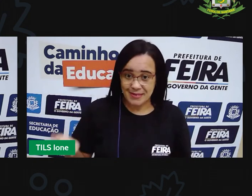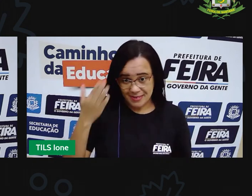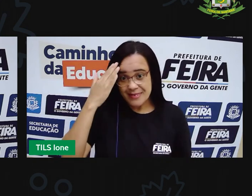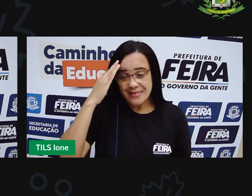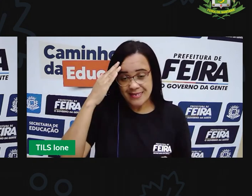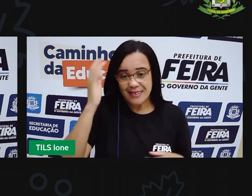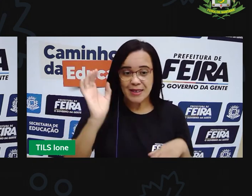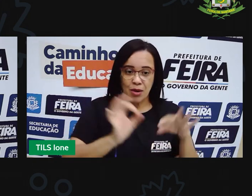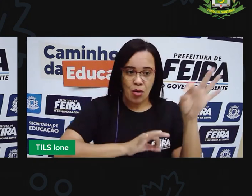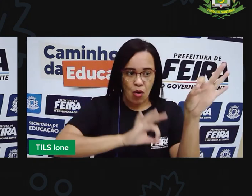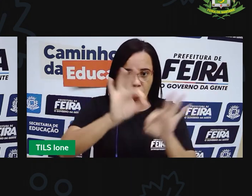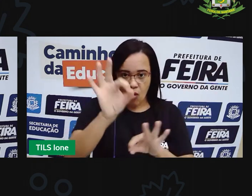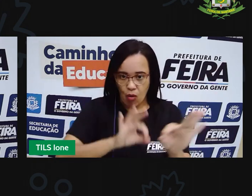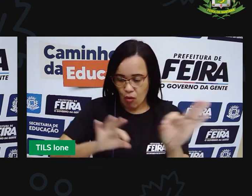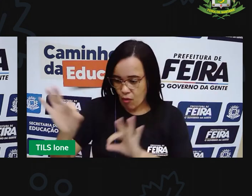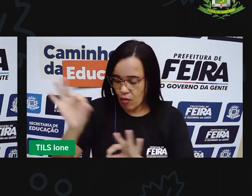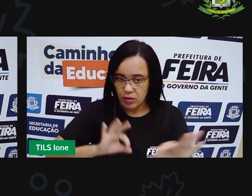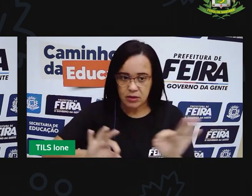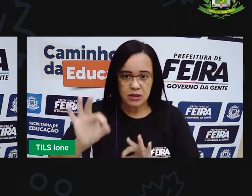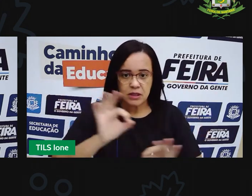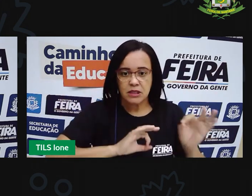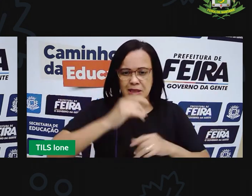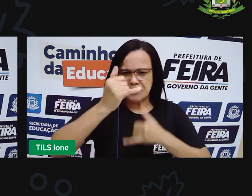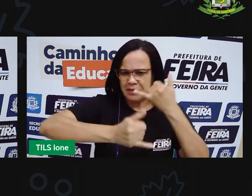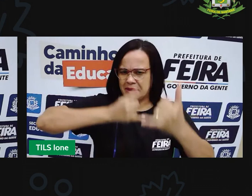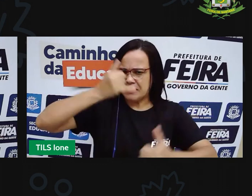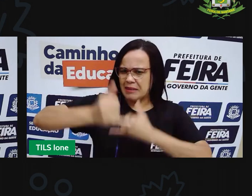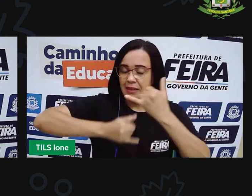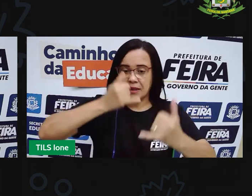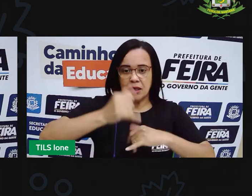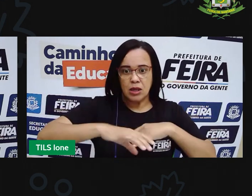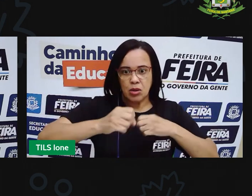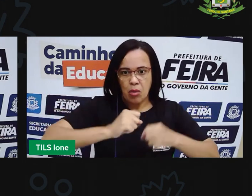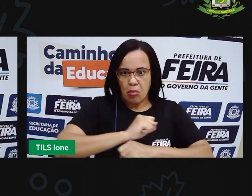organizar seus interesse, não deixar espalhados,